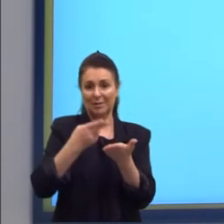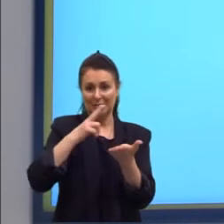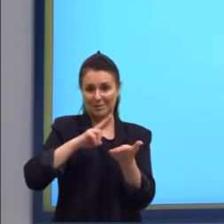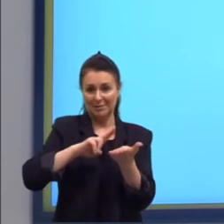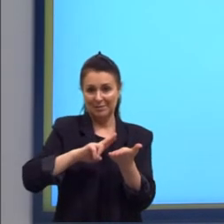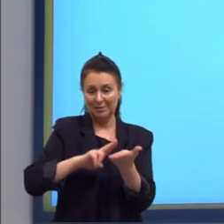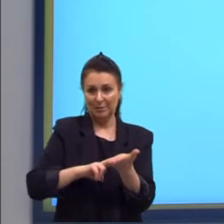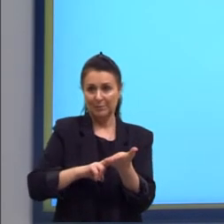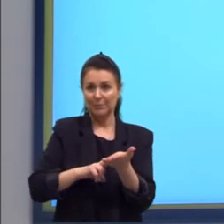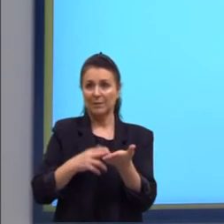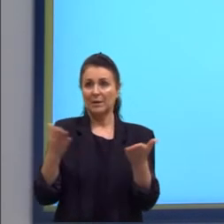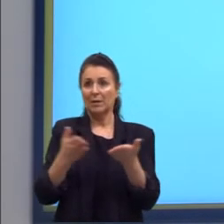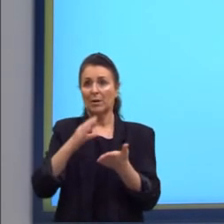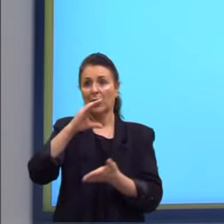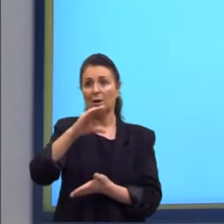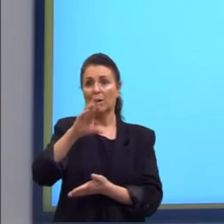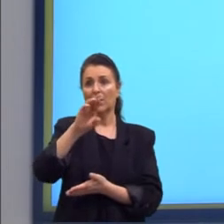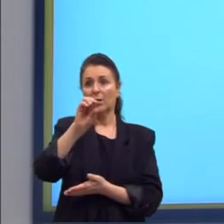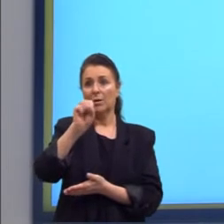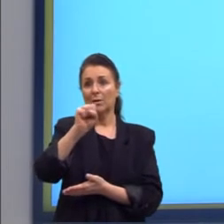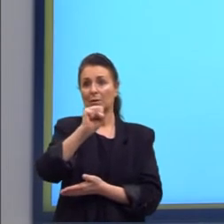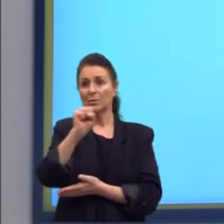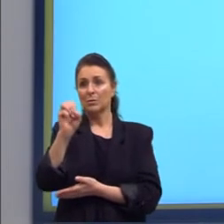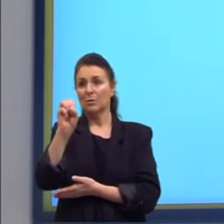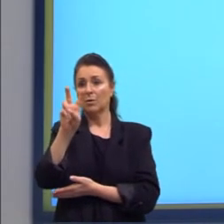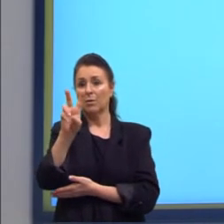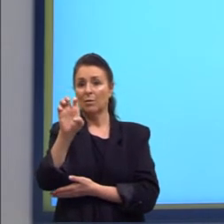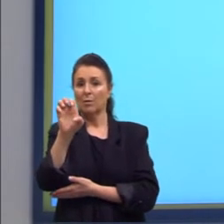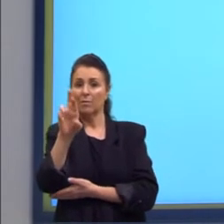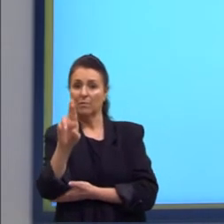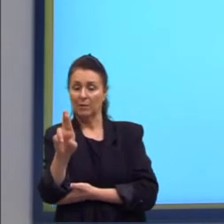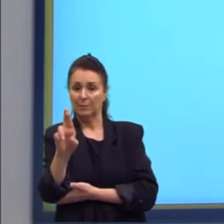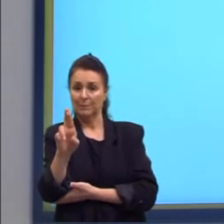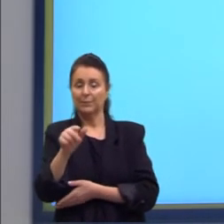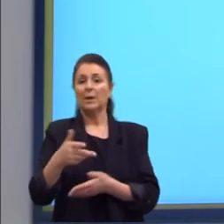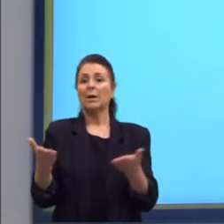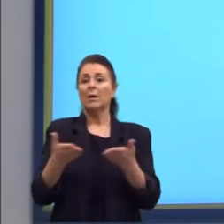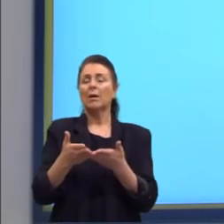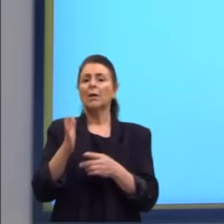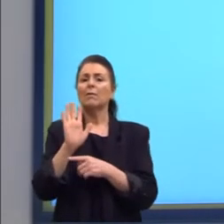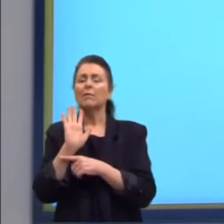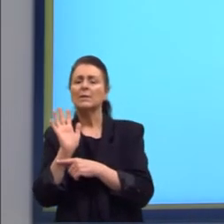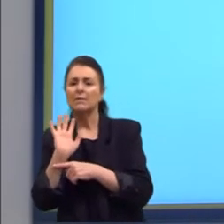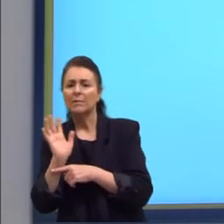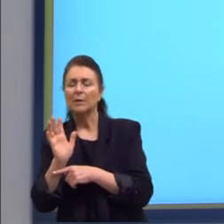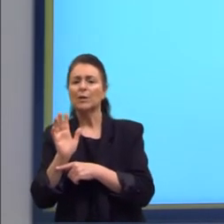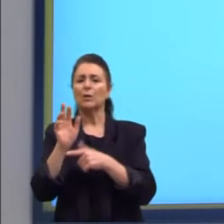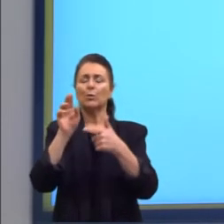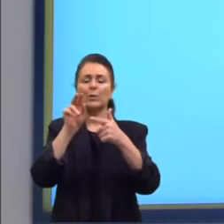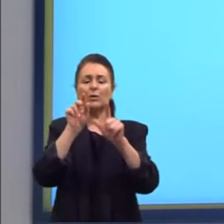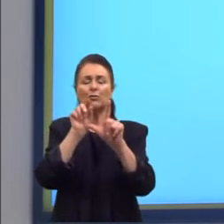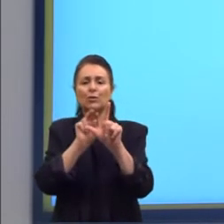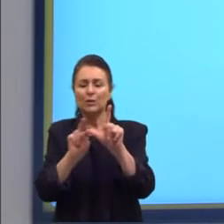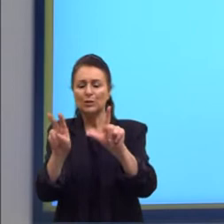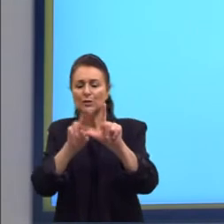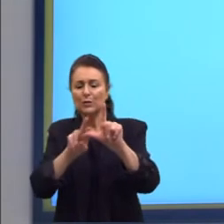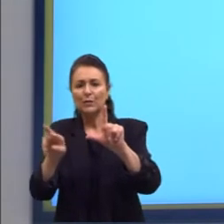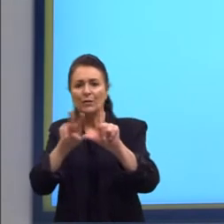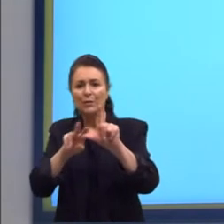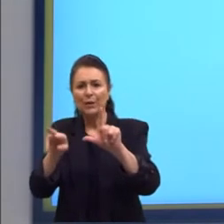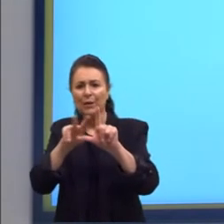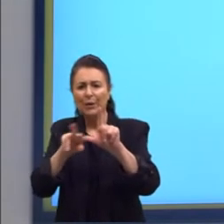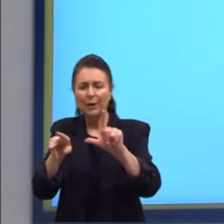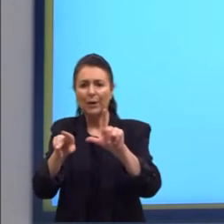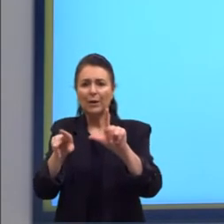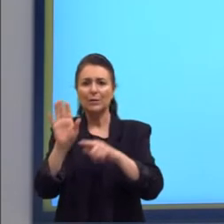E o crossover, eu estava ali falando de filmes, falando aí de séries, que são coisas que eu gosto bastante, e eu